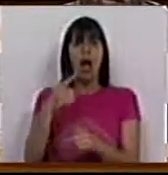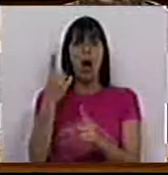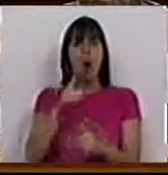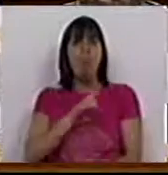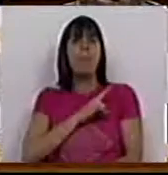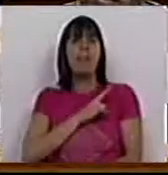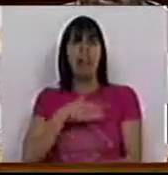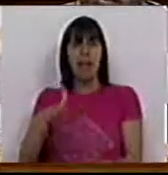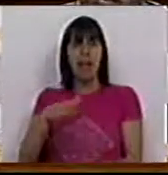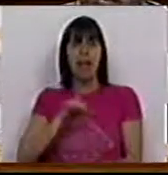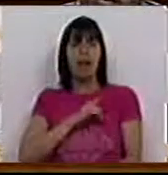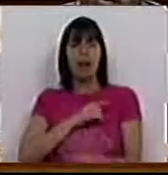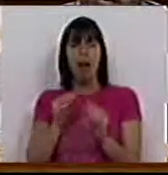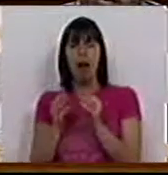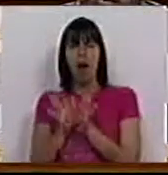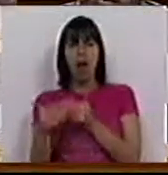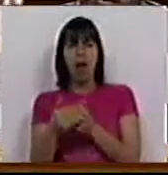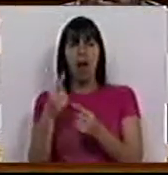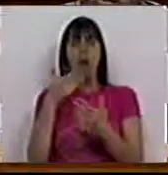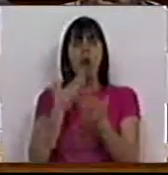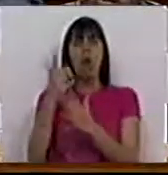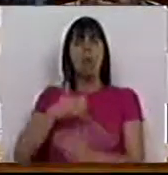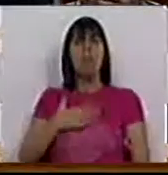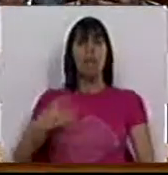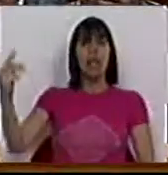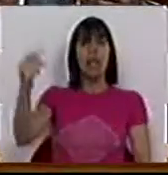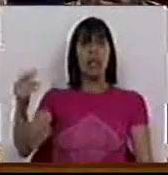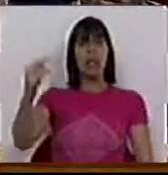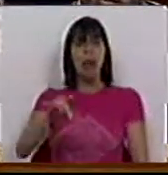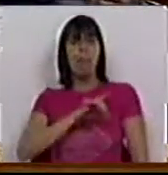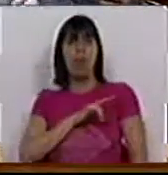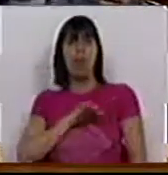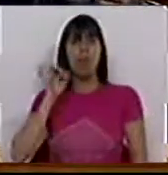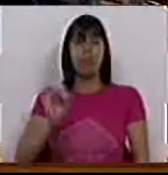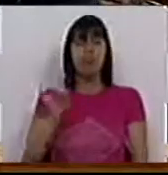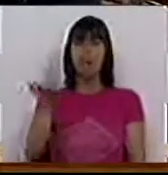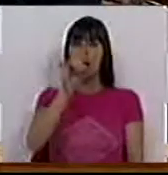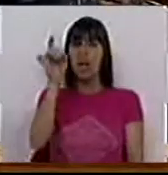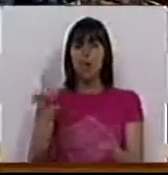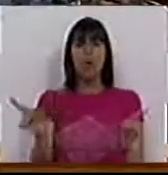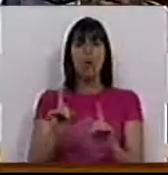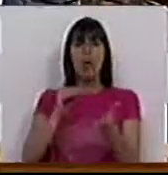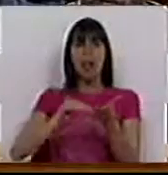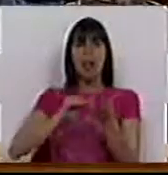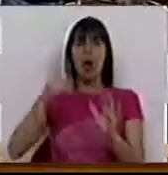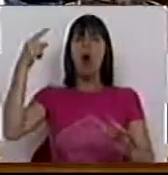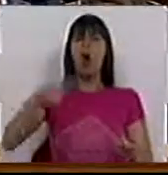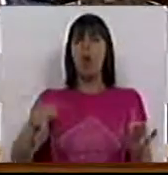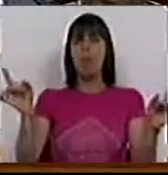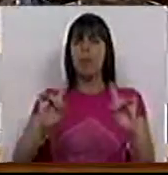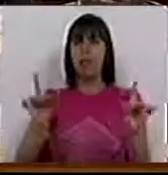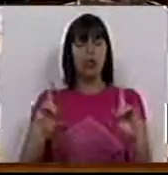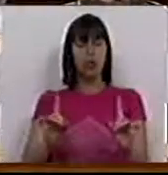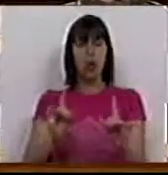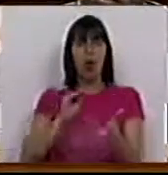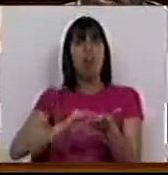privatização encapotada para uma entidade terceira, uma entidade privada. A questão não é da inscrição obrigatória,